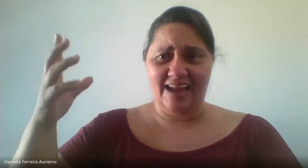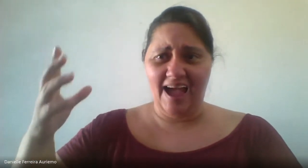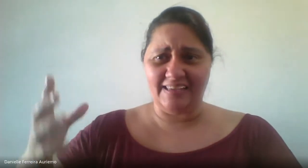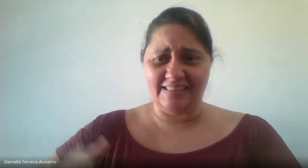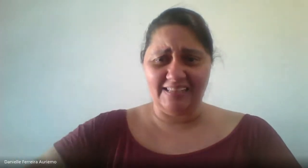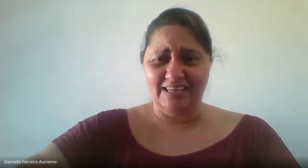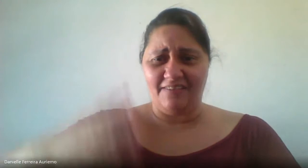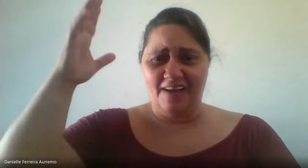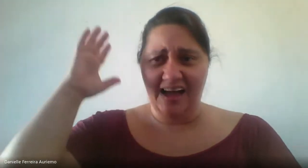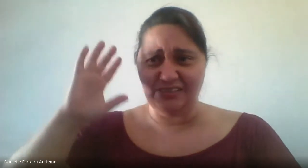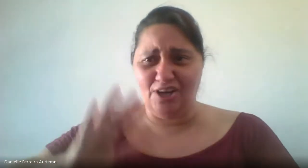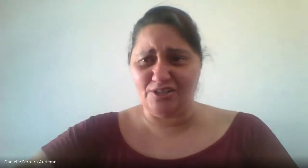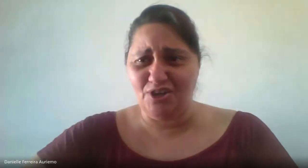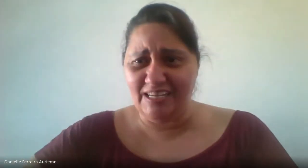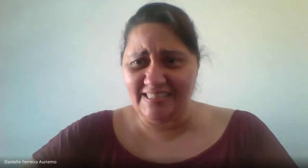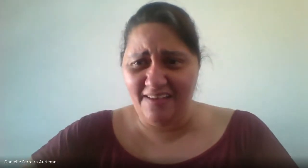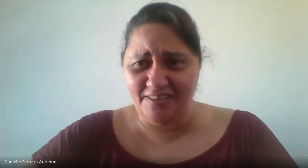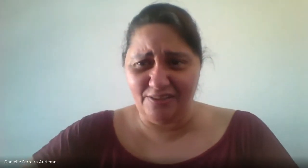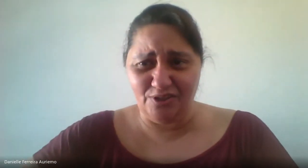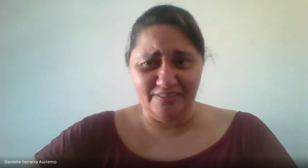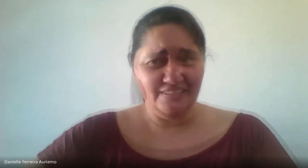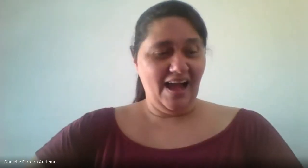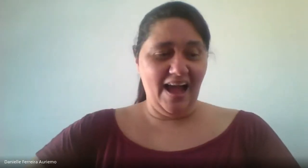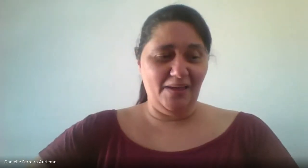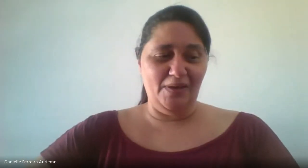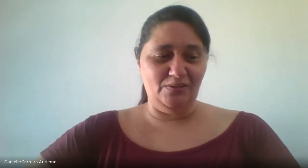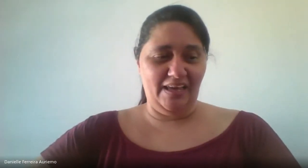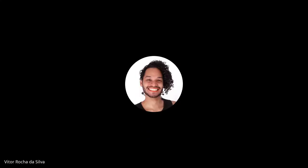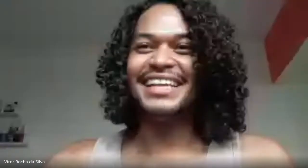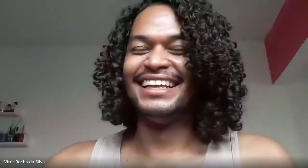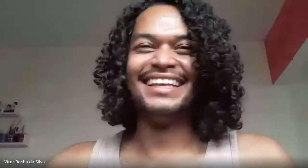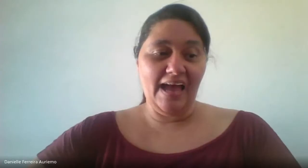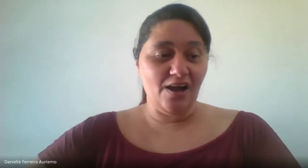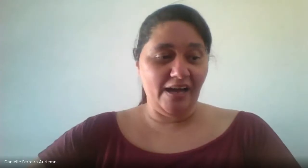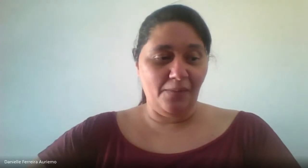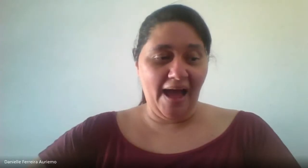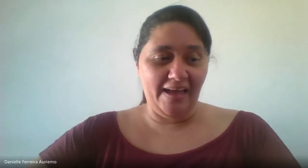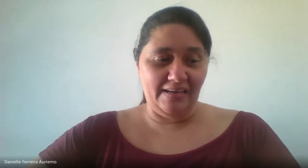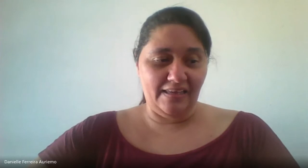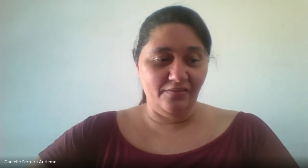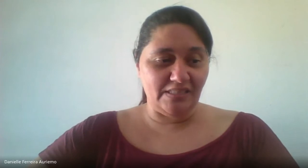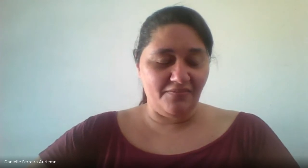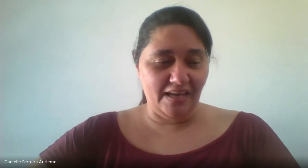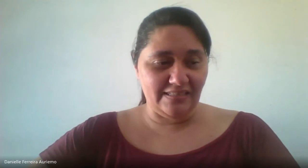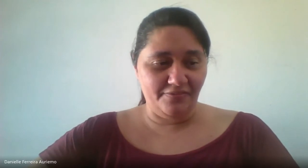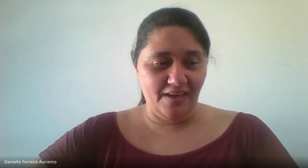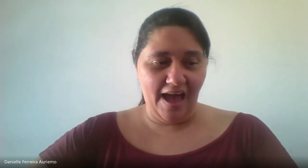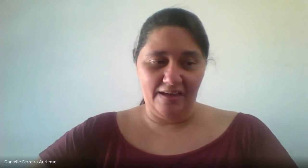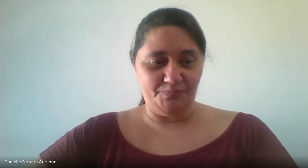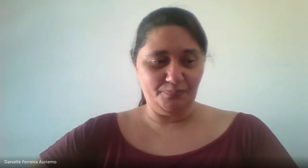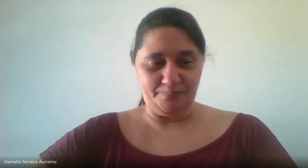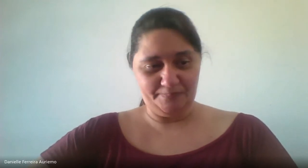der a essa casa! Vou dar de uma imagem, dois, meu irmão! Pois é E agora, Mayra, quem você vai